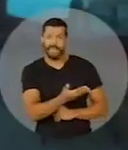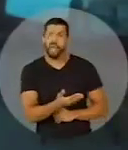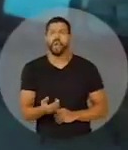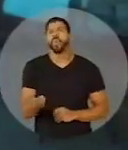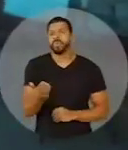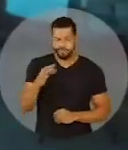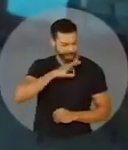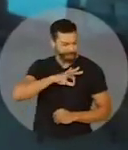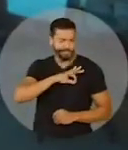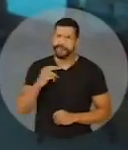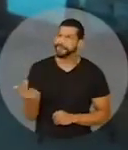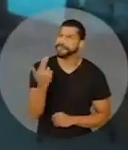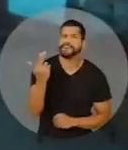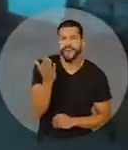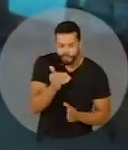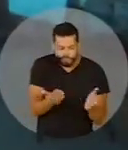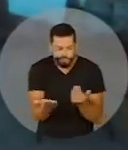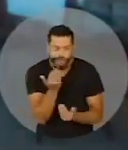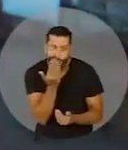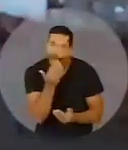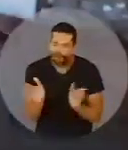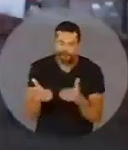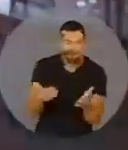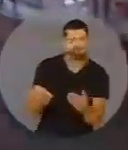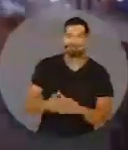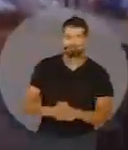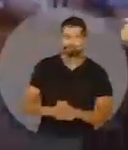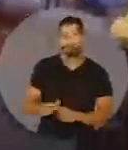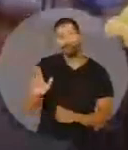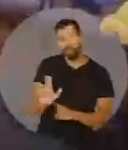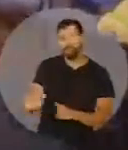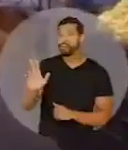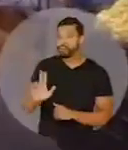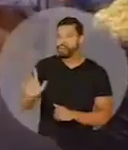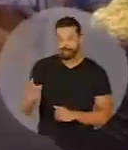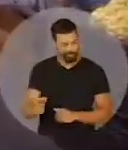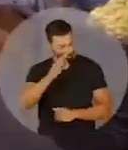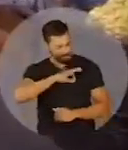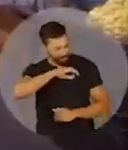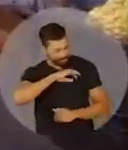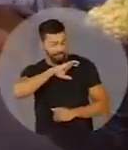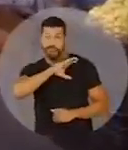o salário mal dá para uma cesta básica. Com o Lula, o salário mínimo vai voltar a subir acima da inflação.